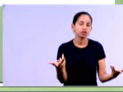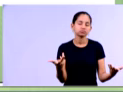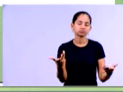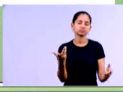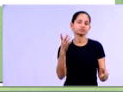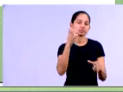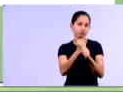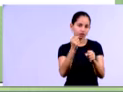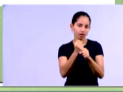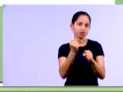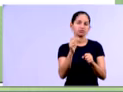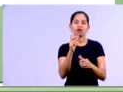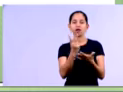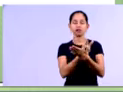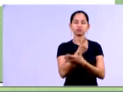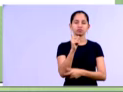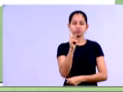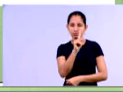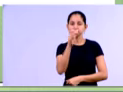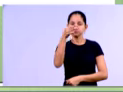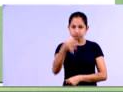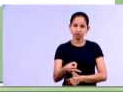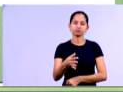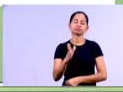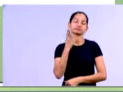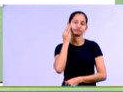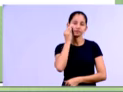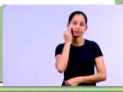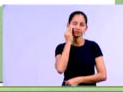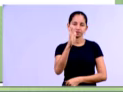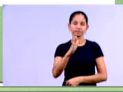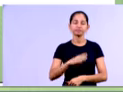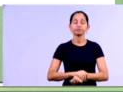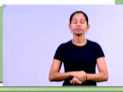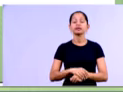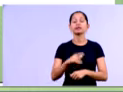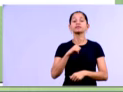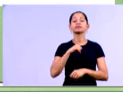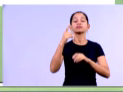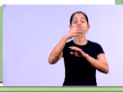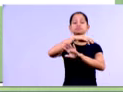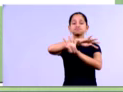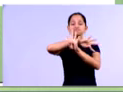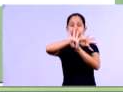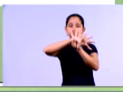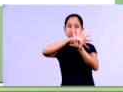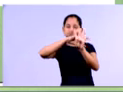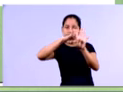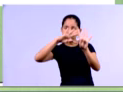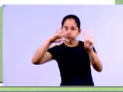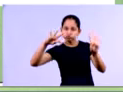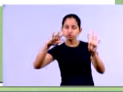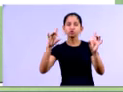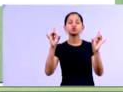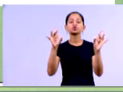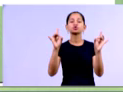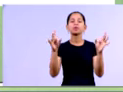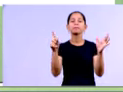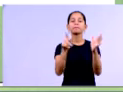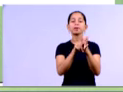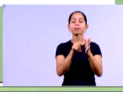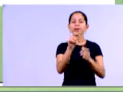cálculo, ok? Então, aqui, gente, nós temos, né, essa planilha foi só do ativo, né, aí para vocês.